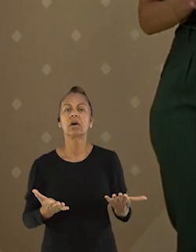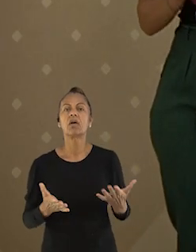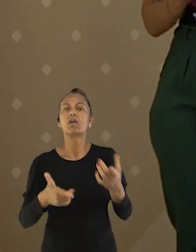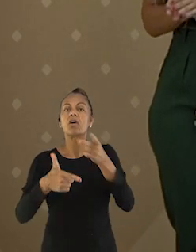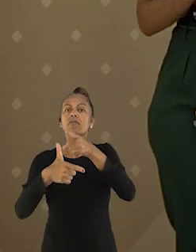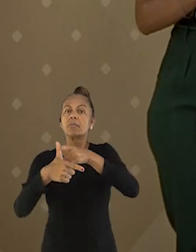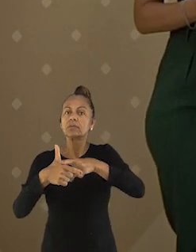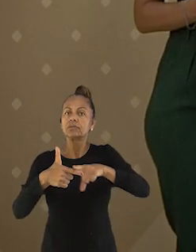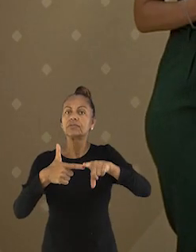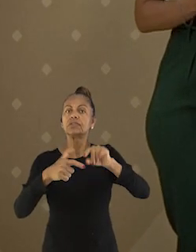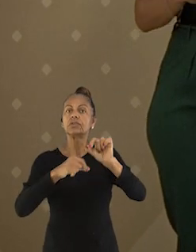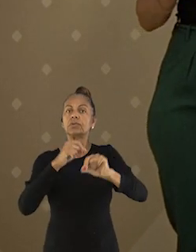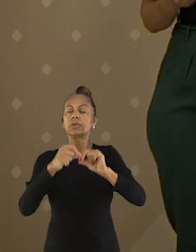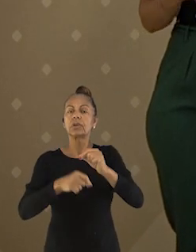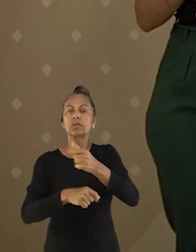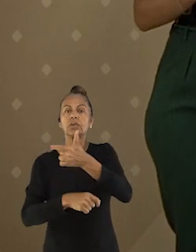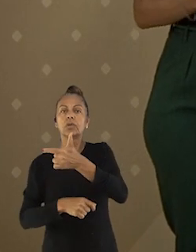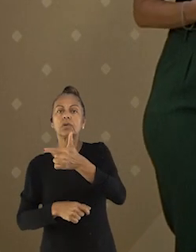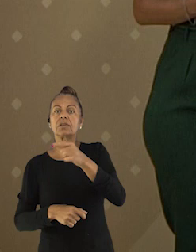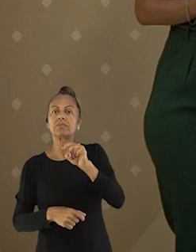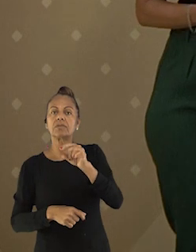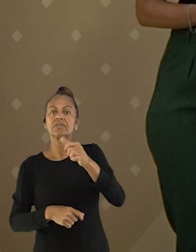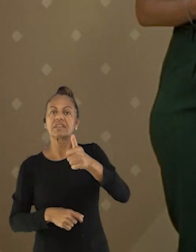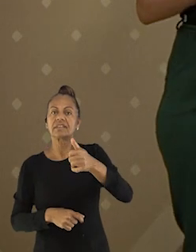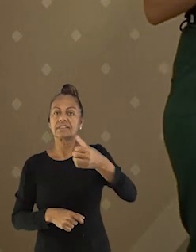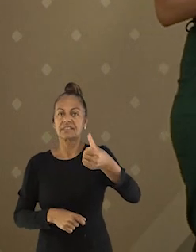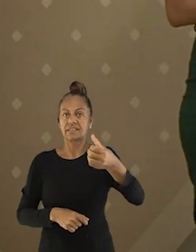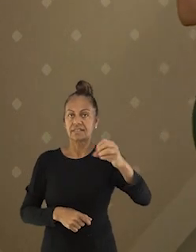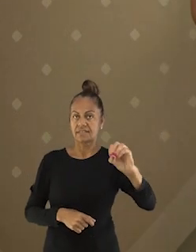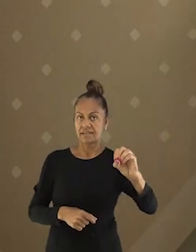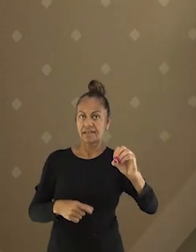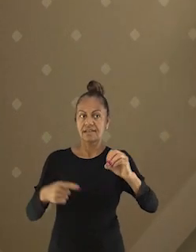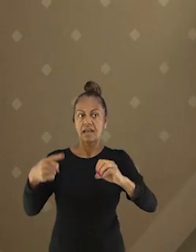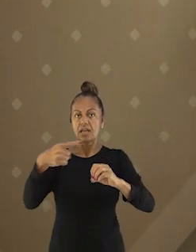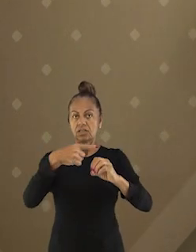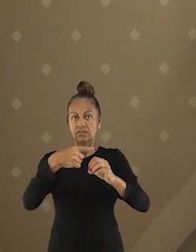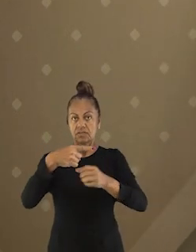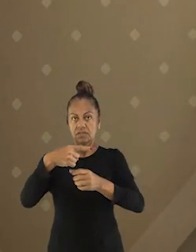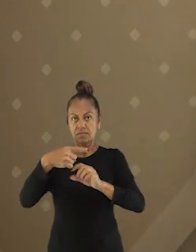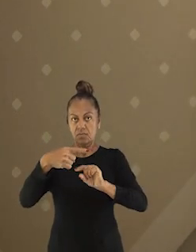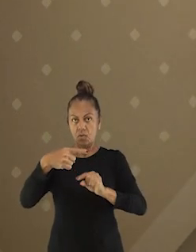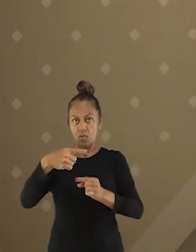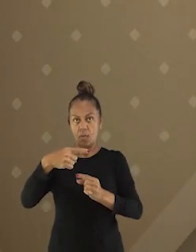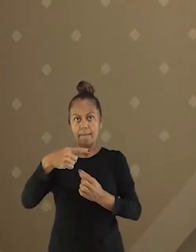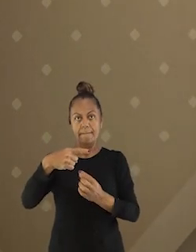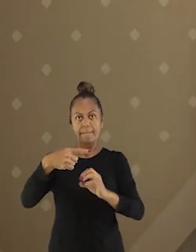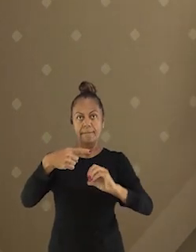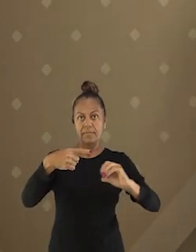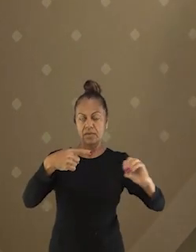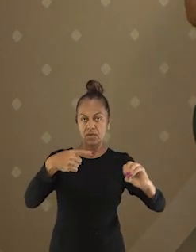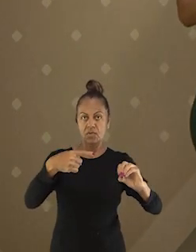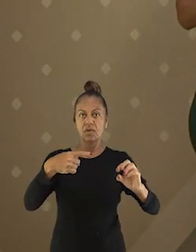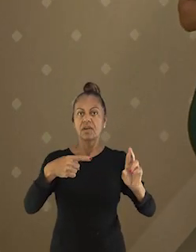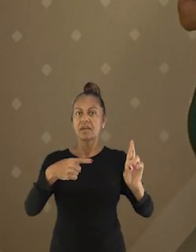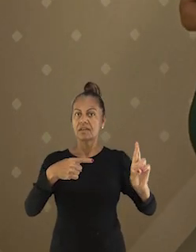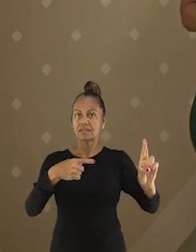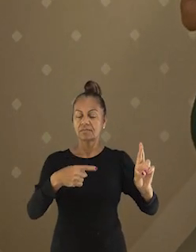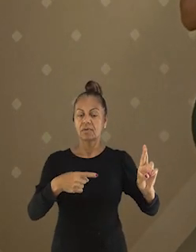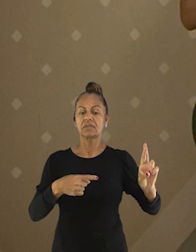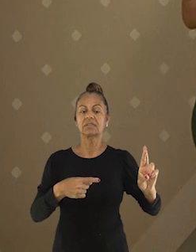corresponde a 1.000 watts, então iremos dividir 2.160 por 1.000, que vai